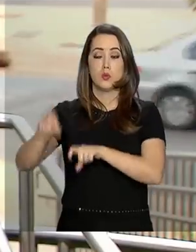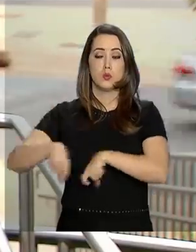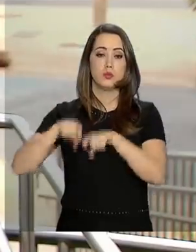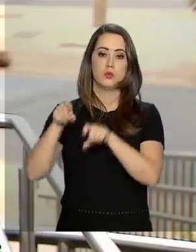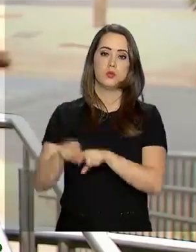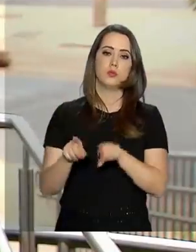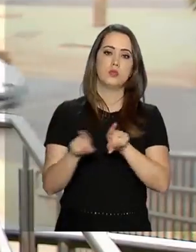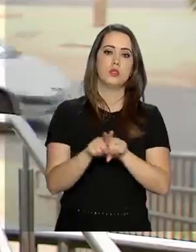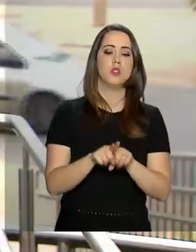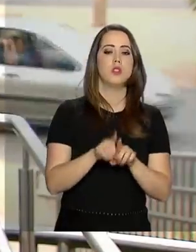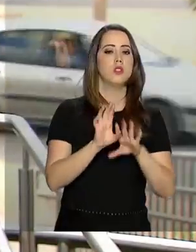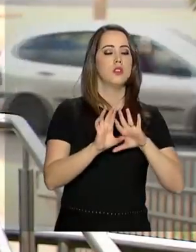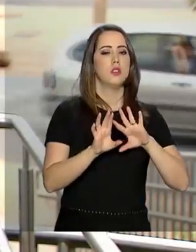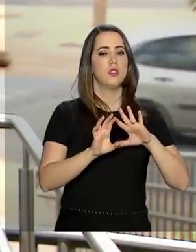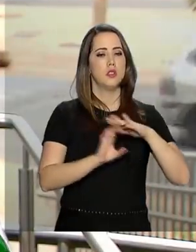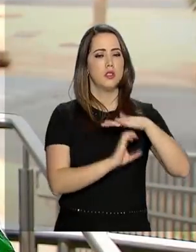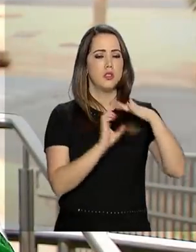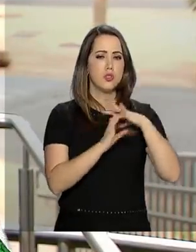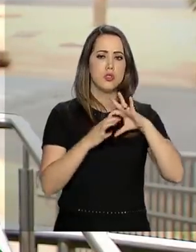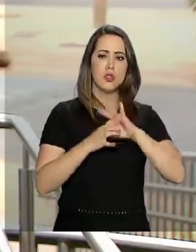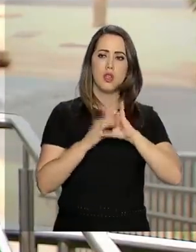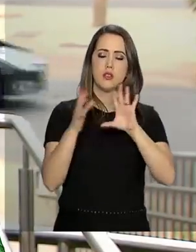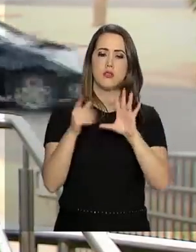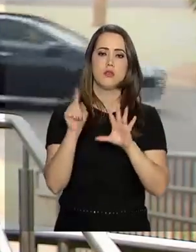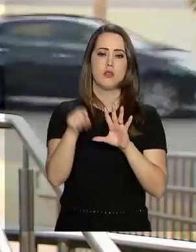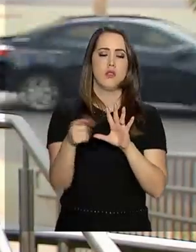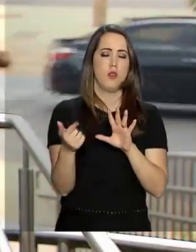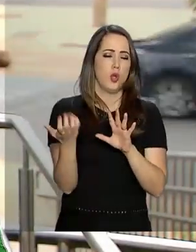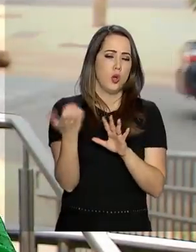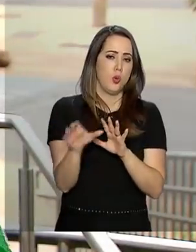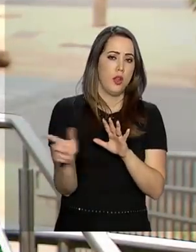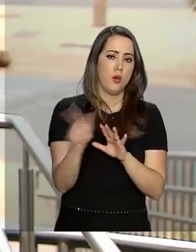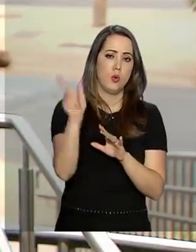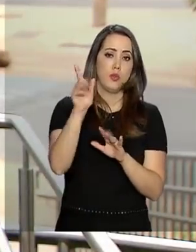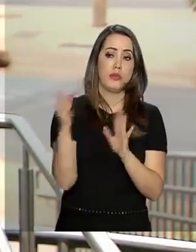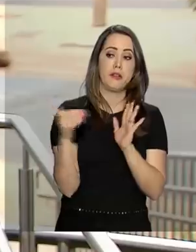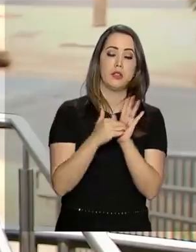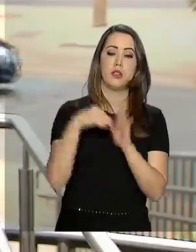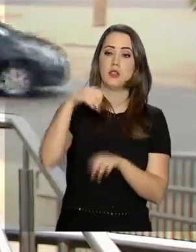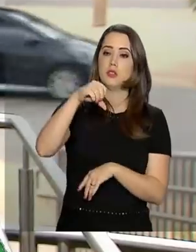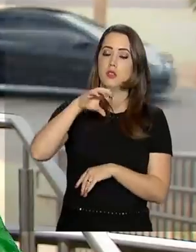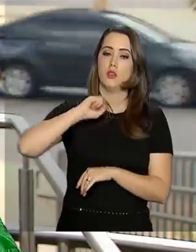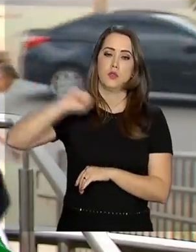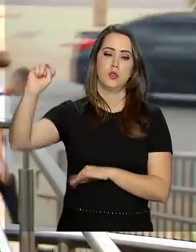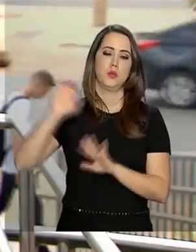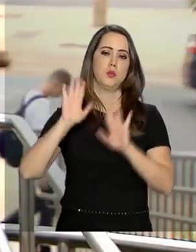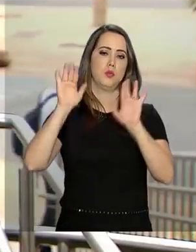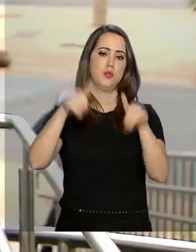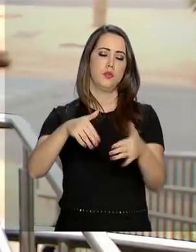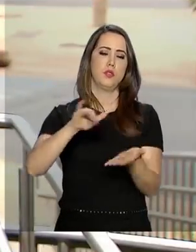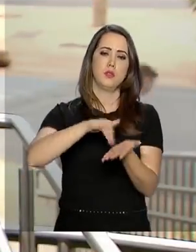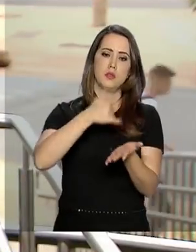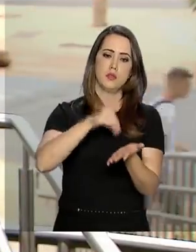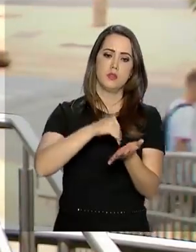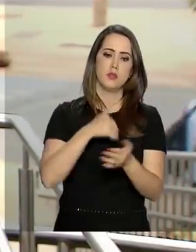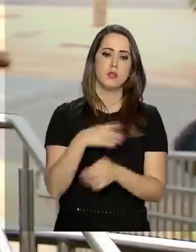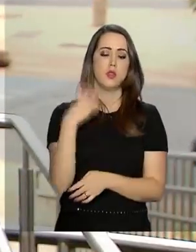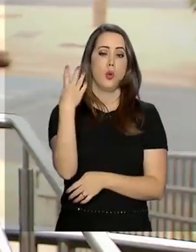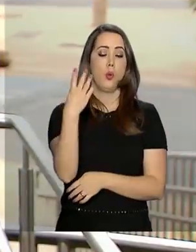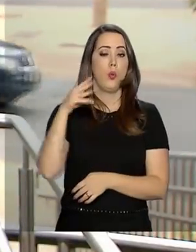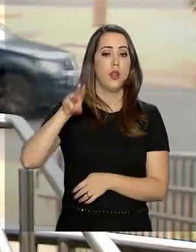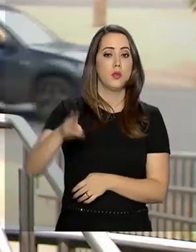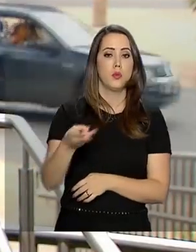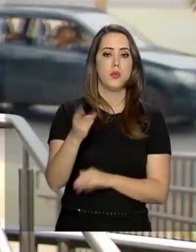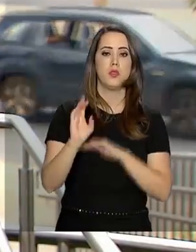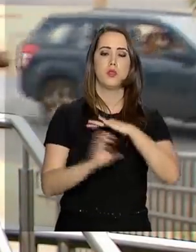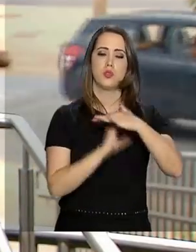entidades sem fins lucrativos têm até o dia 9 de abril para concluir o cadastro. A estimativa é que 4 milhões